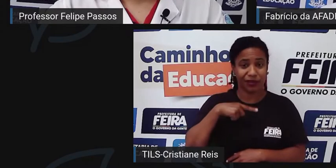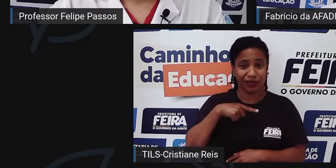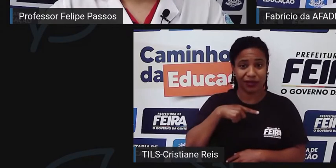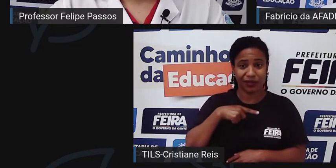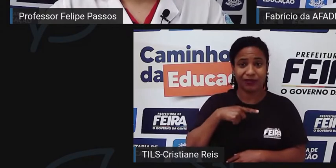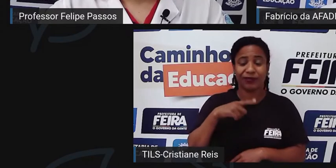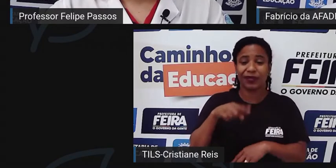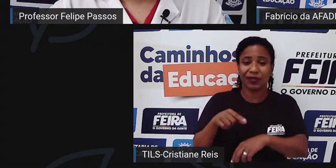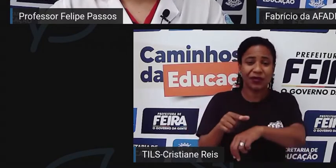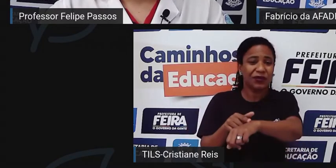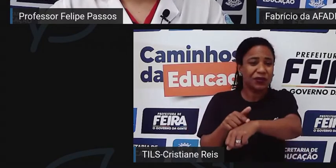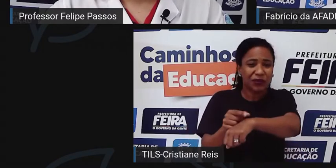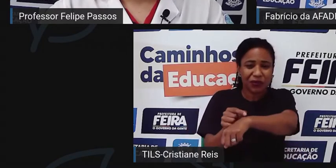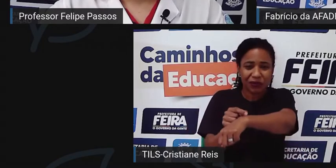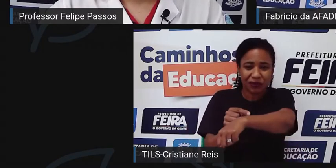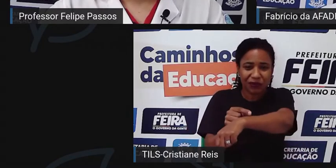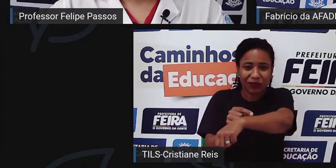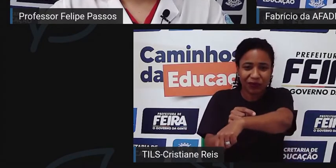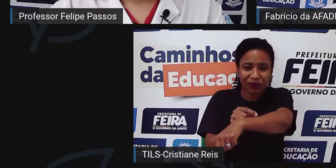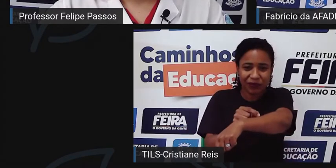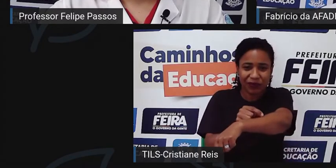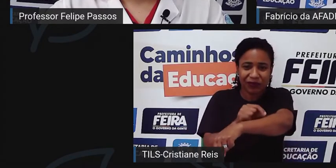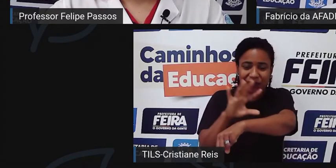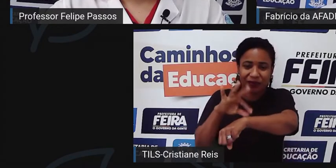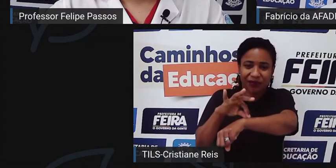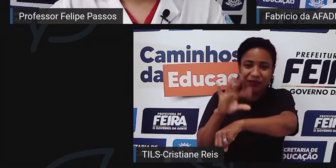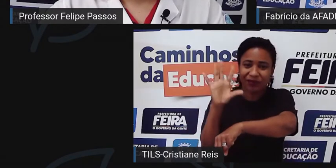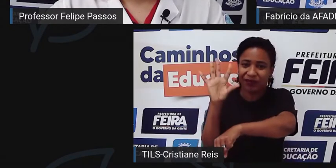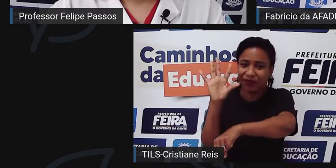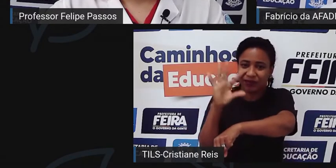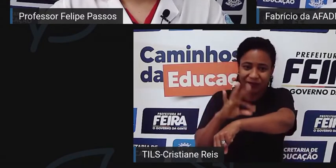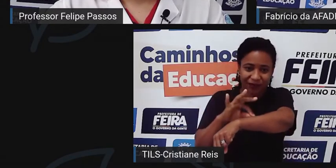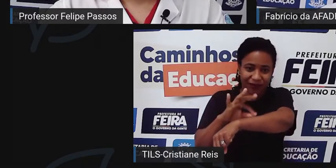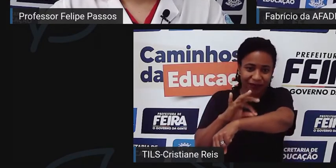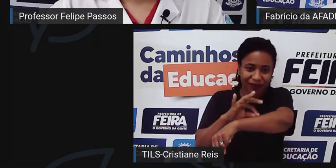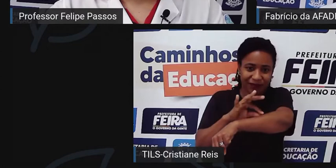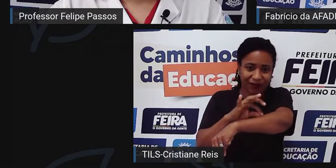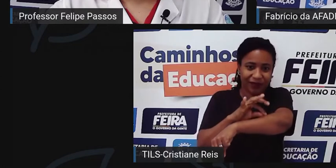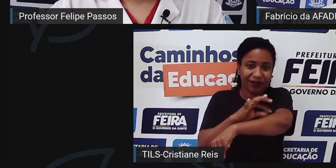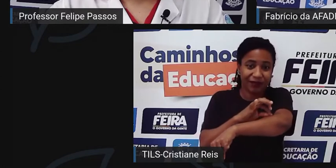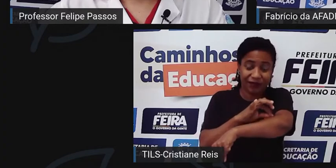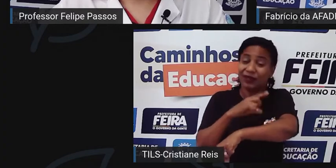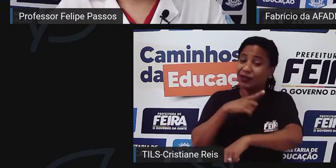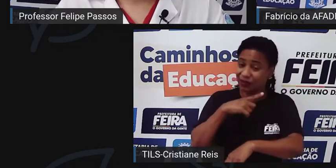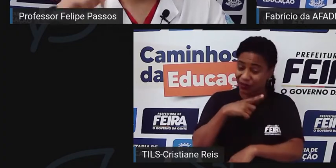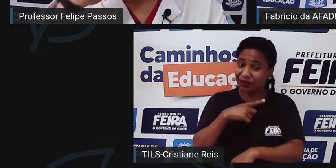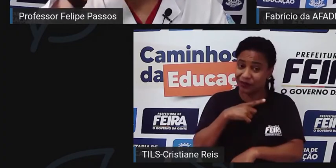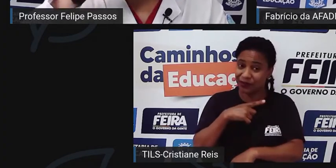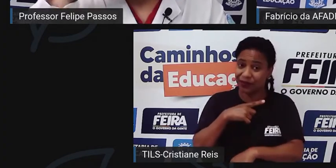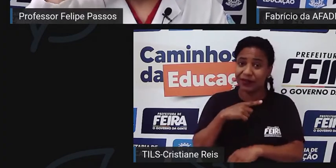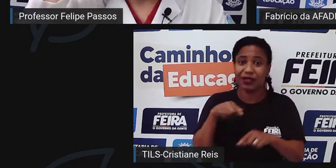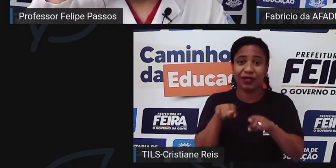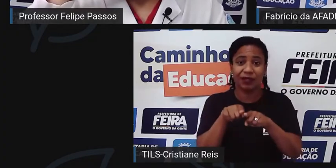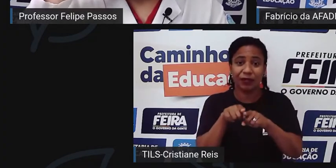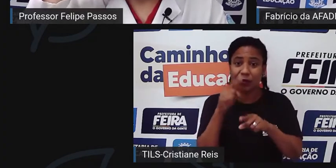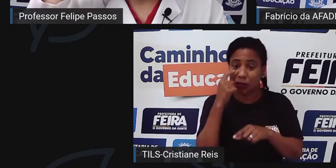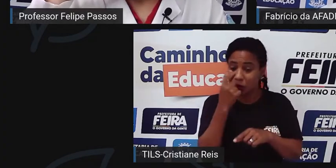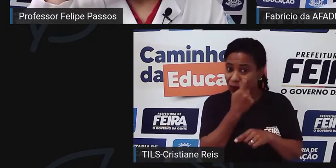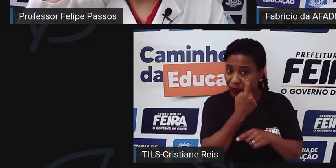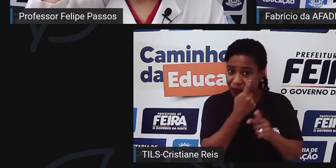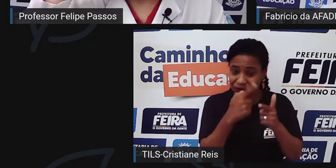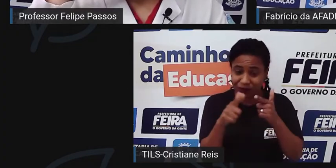perna, tenho... Desde a minha adolescência, tenho úlcera de perna. Eu tenho um problema na visão, né?